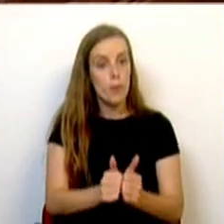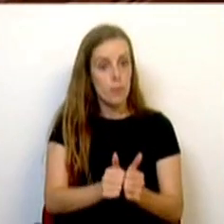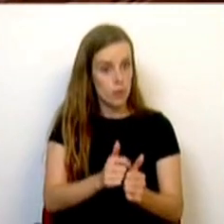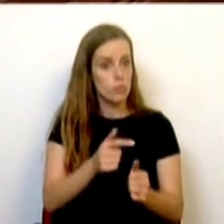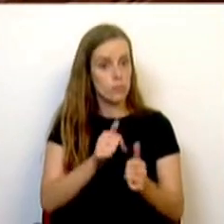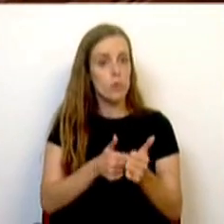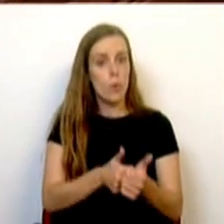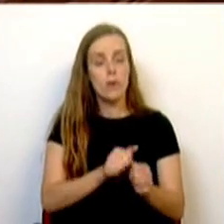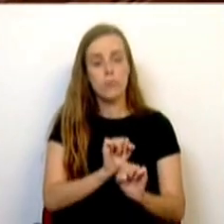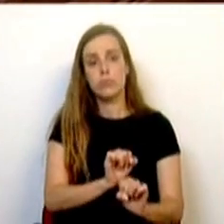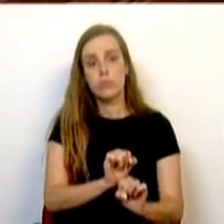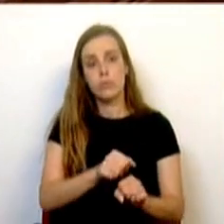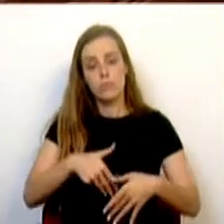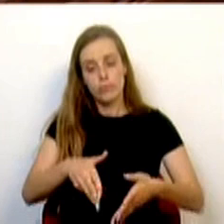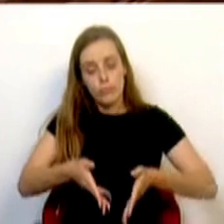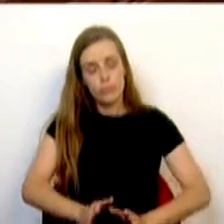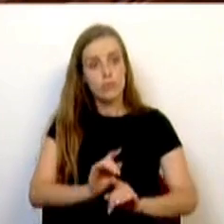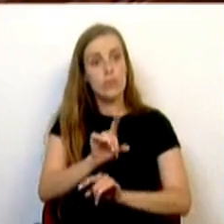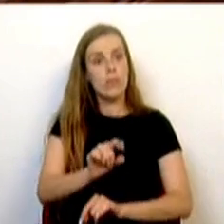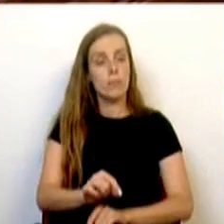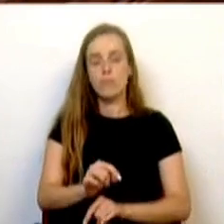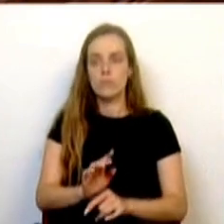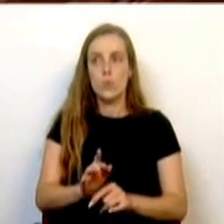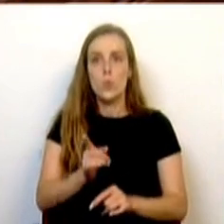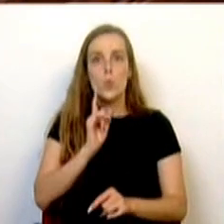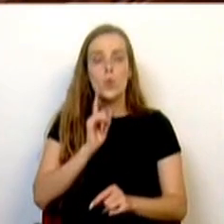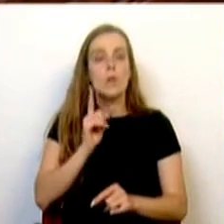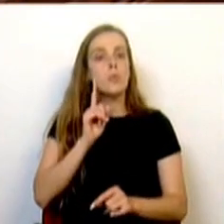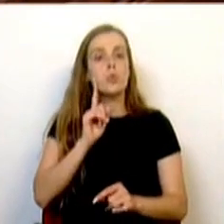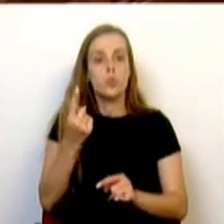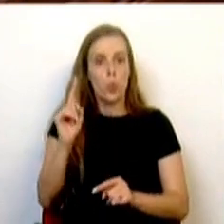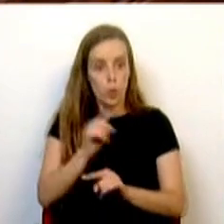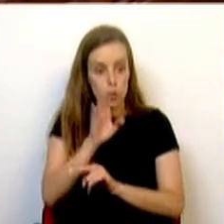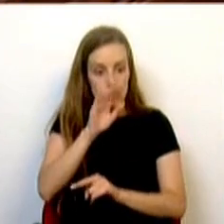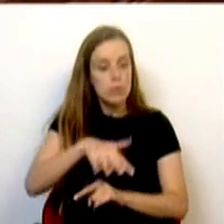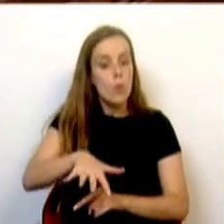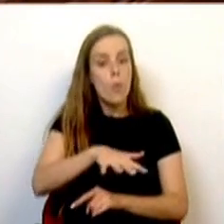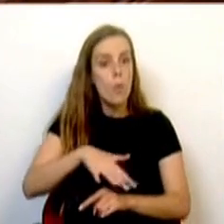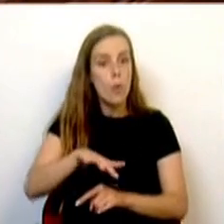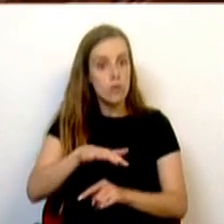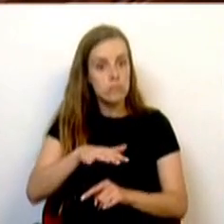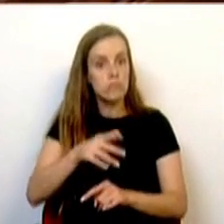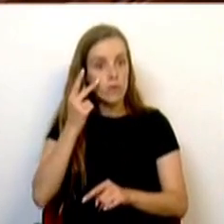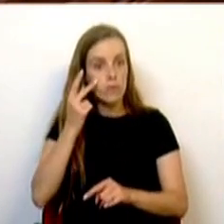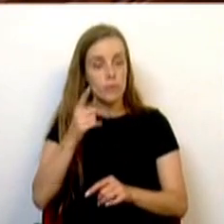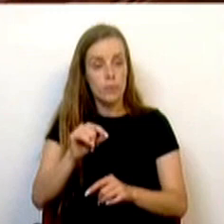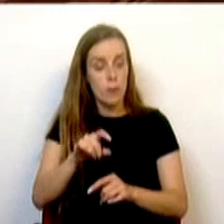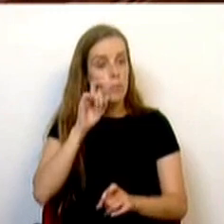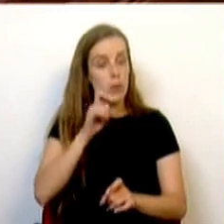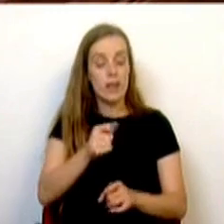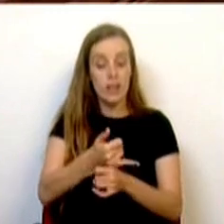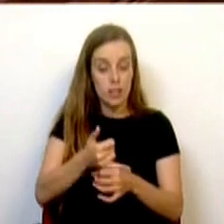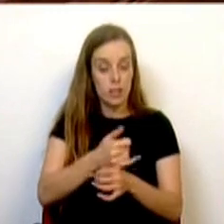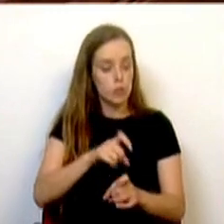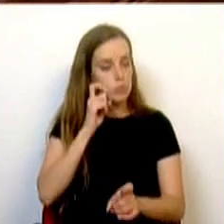independentemente do local de residência, o que implica, no caso das ilhas, proteção adicional, não